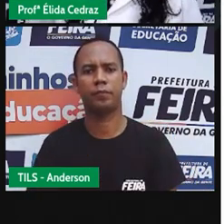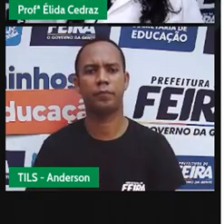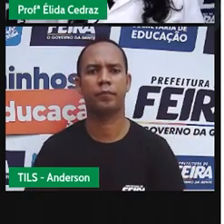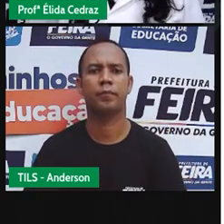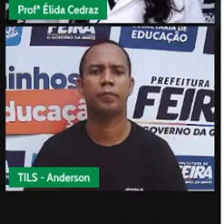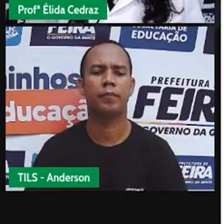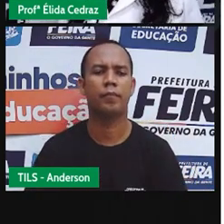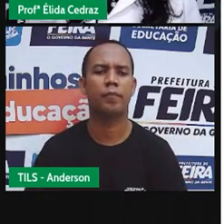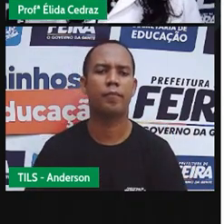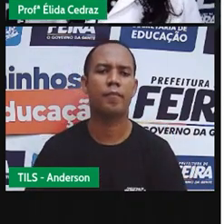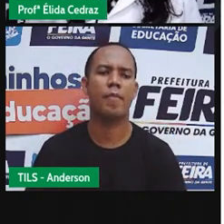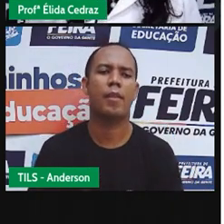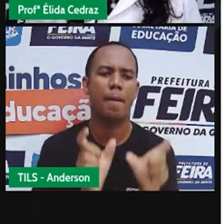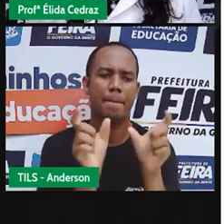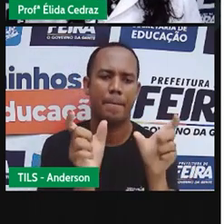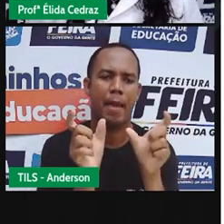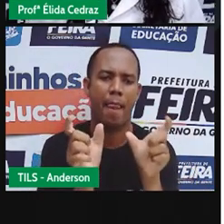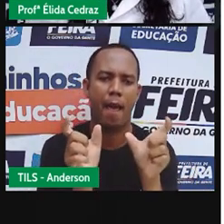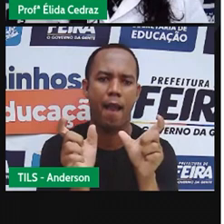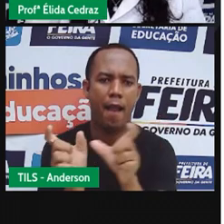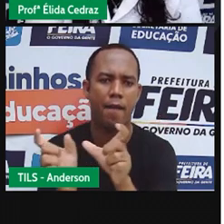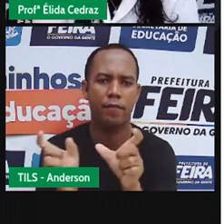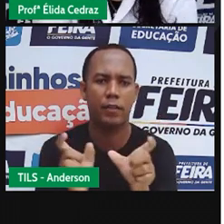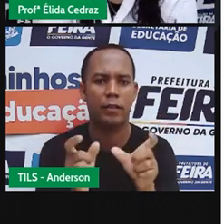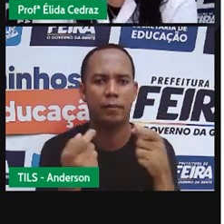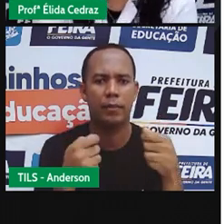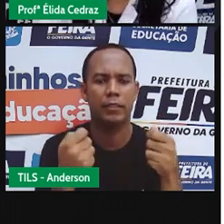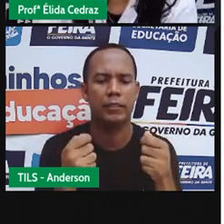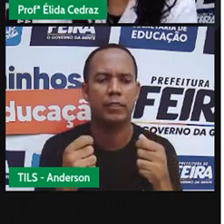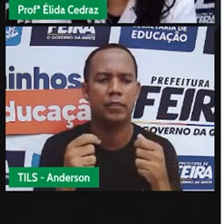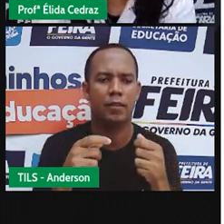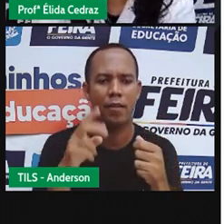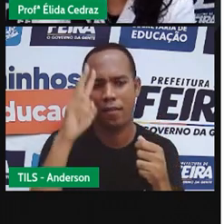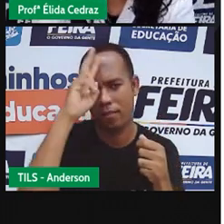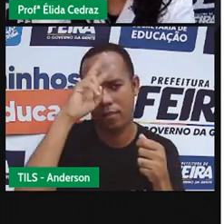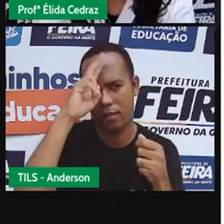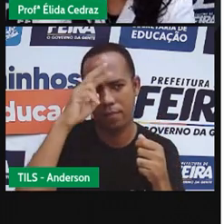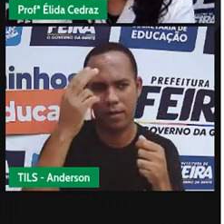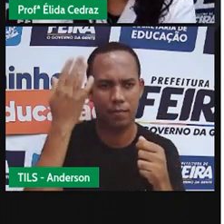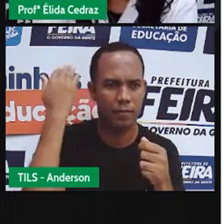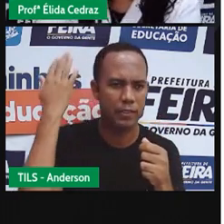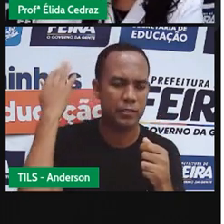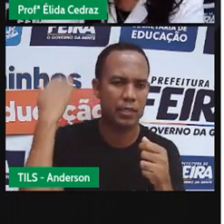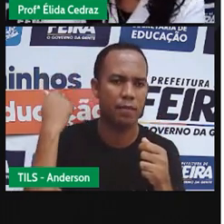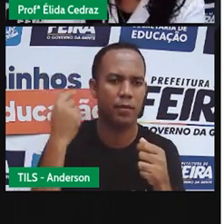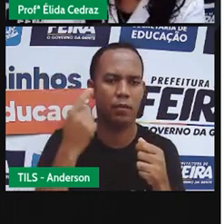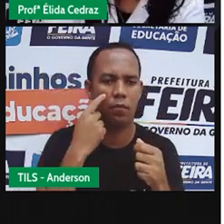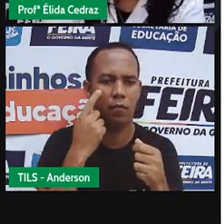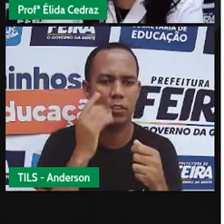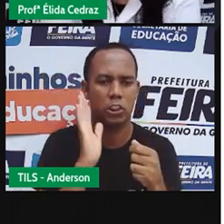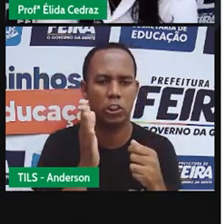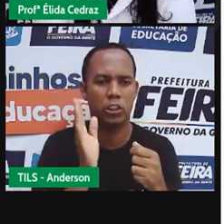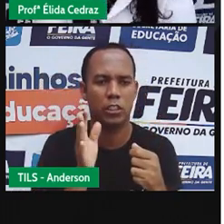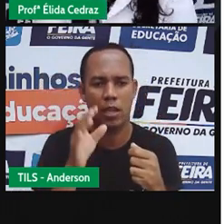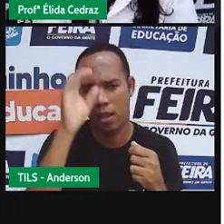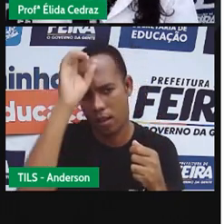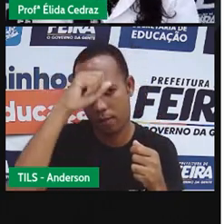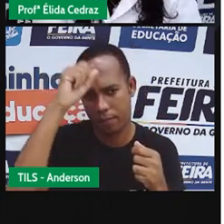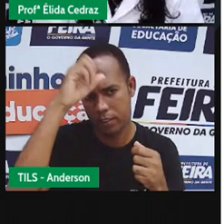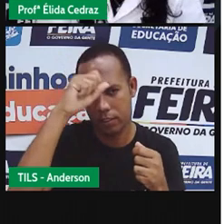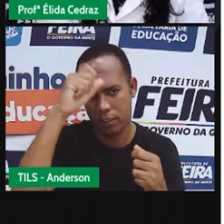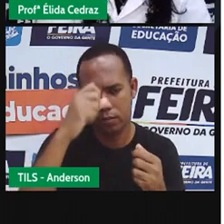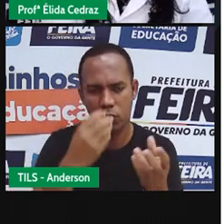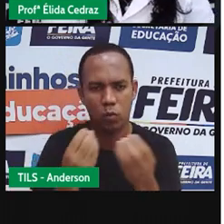separação de palavras. Nas nossas primeiras aulas desses percursos aqui pelo YouTube, nós